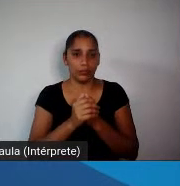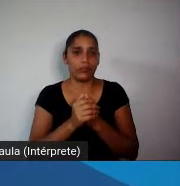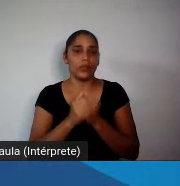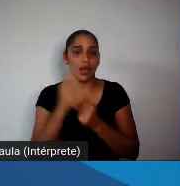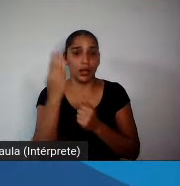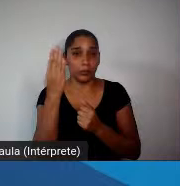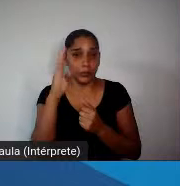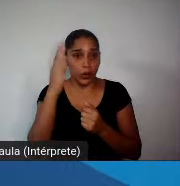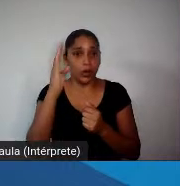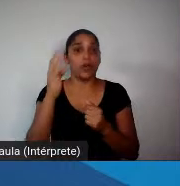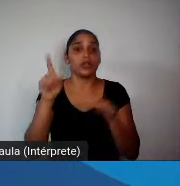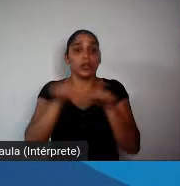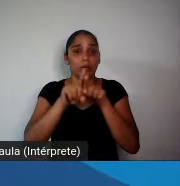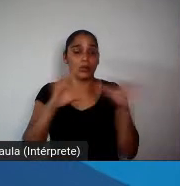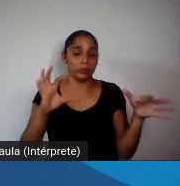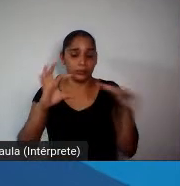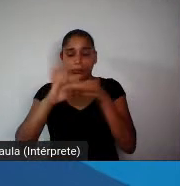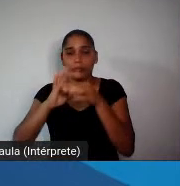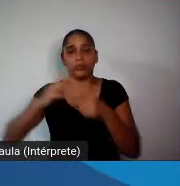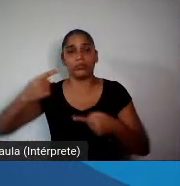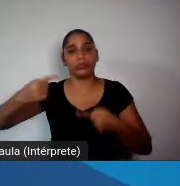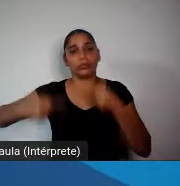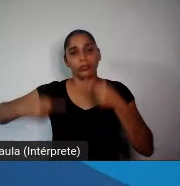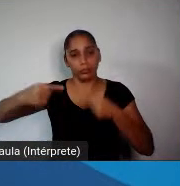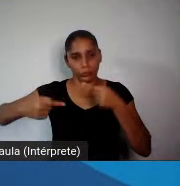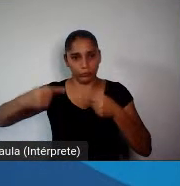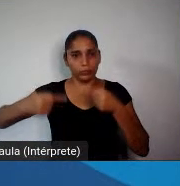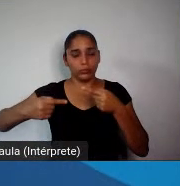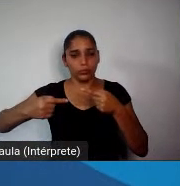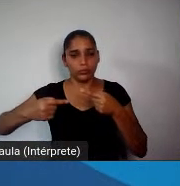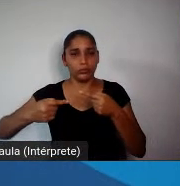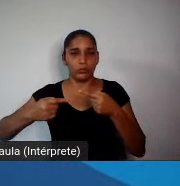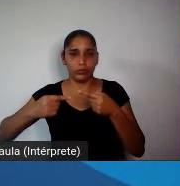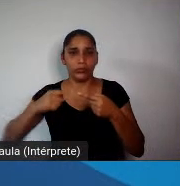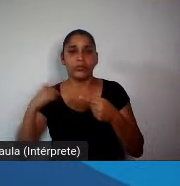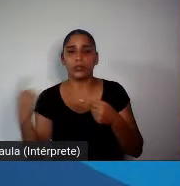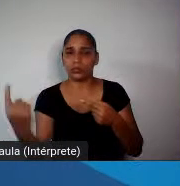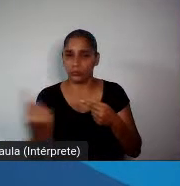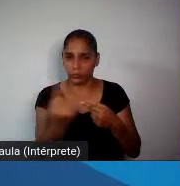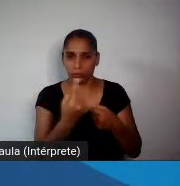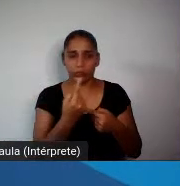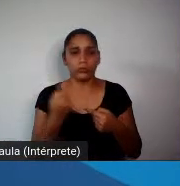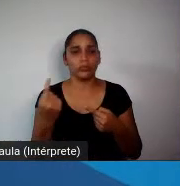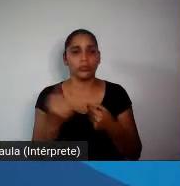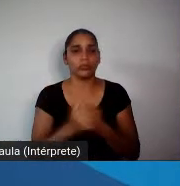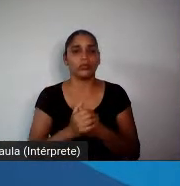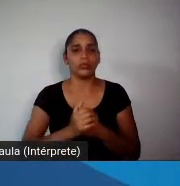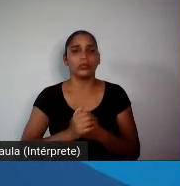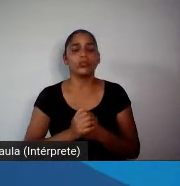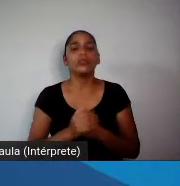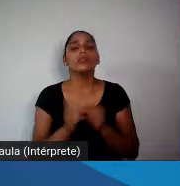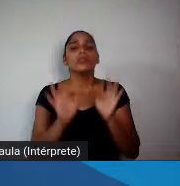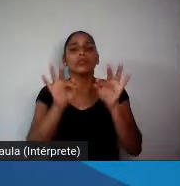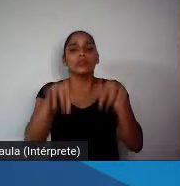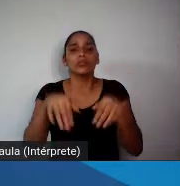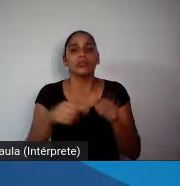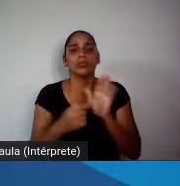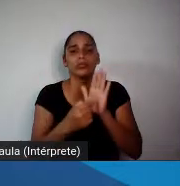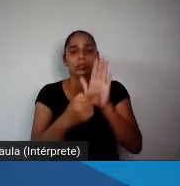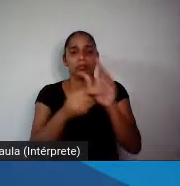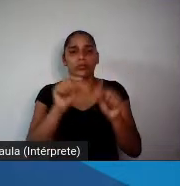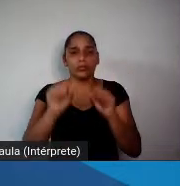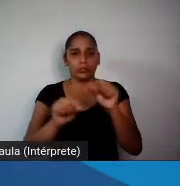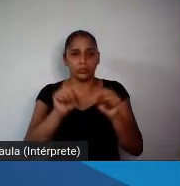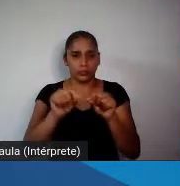política, ela é política, como bem disse o nosso ministro Temporão. E para finalizar, recentemente a